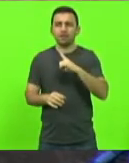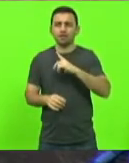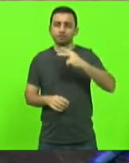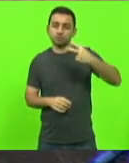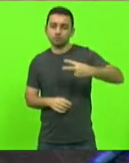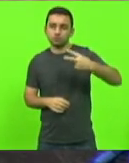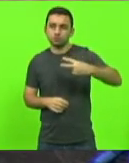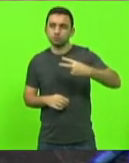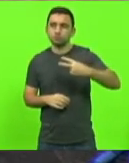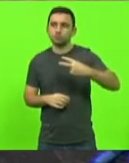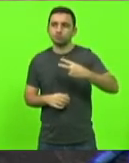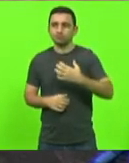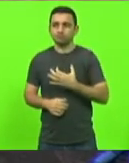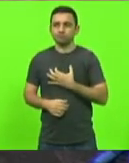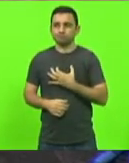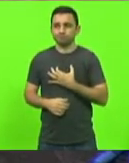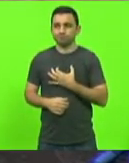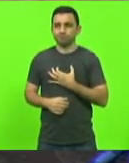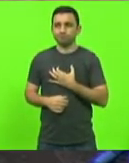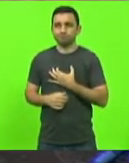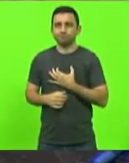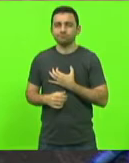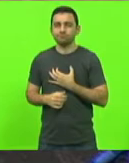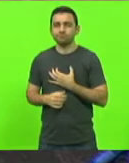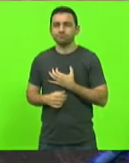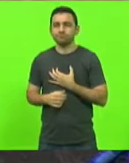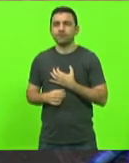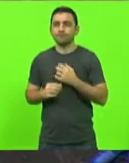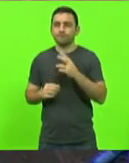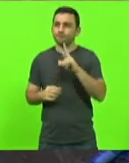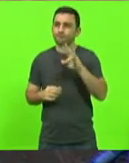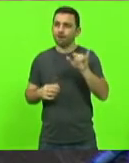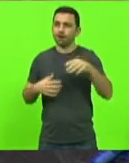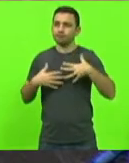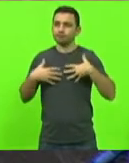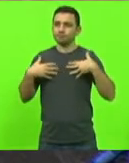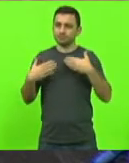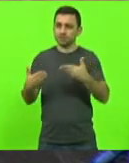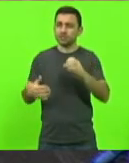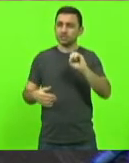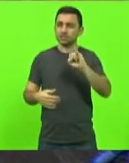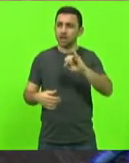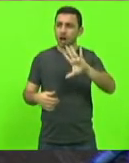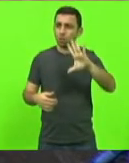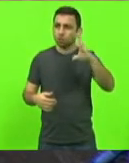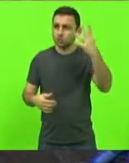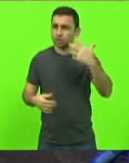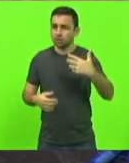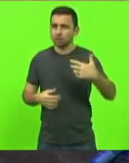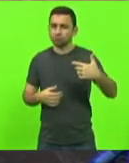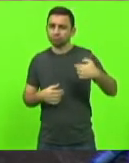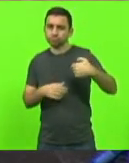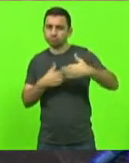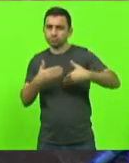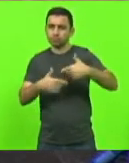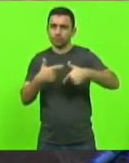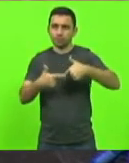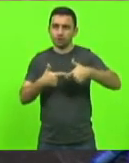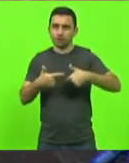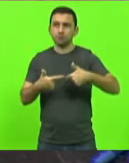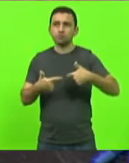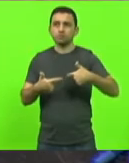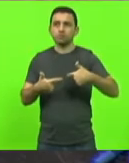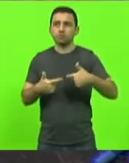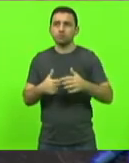ali, uma primeira medalha, que vai homenagear aquele que foi ferido em serviço, mas em ato decorrente dele, não.